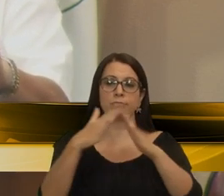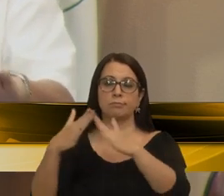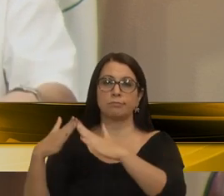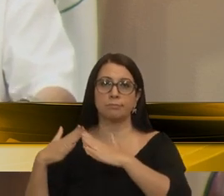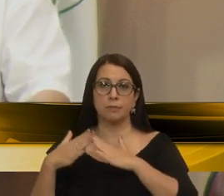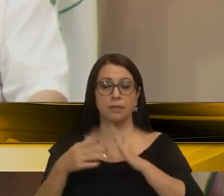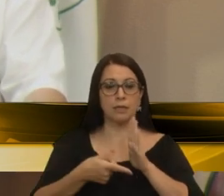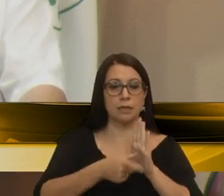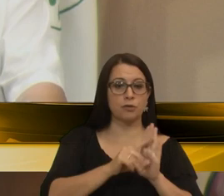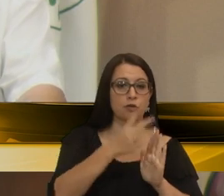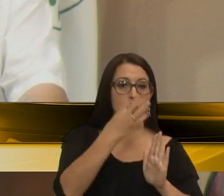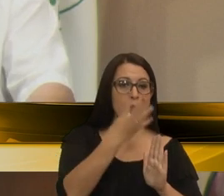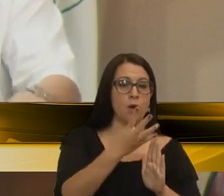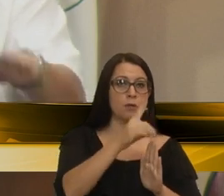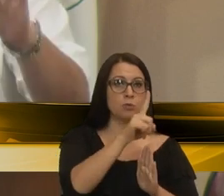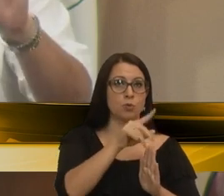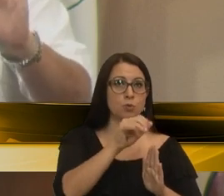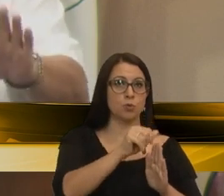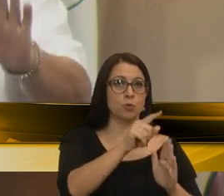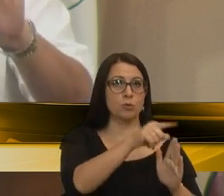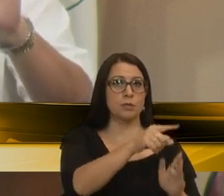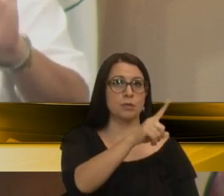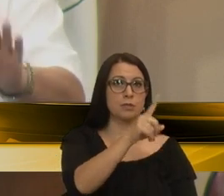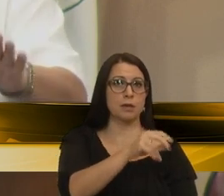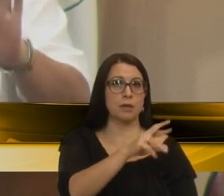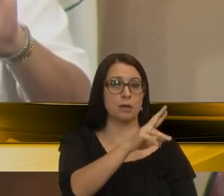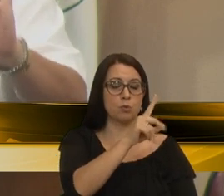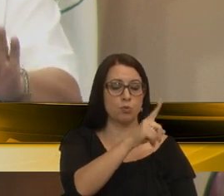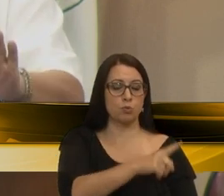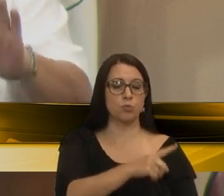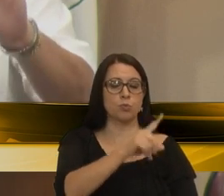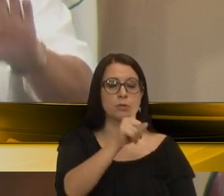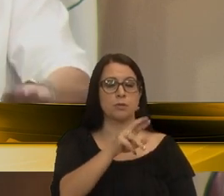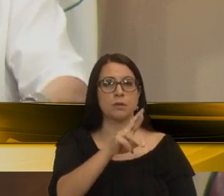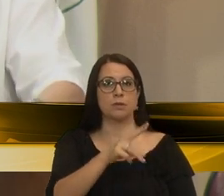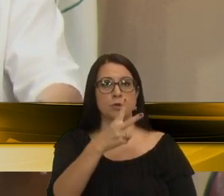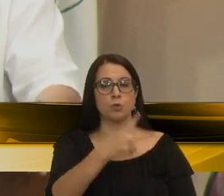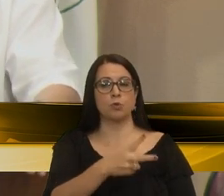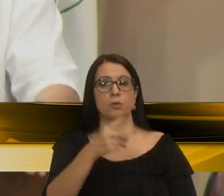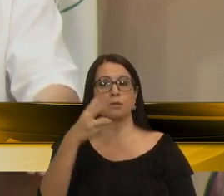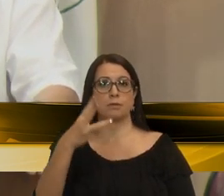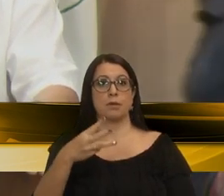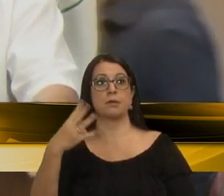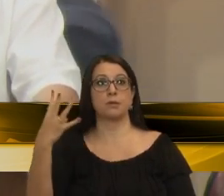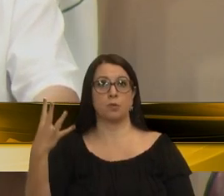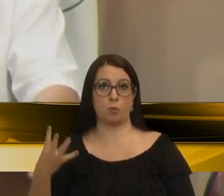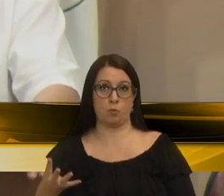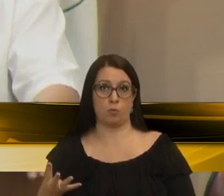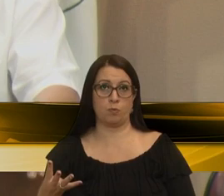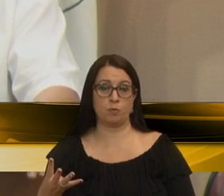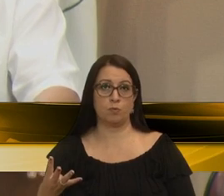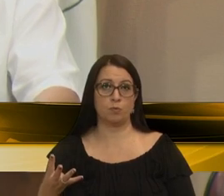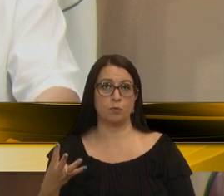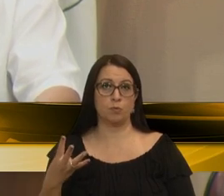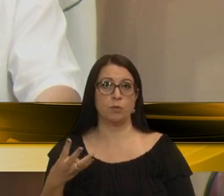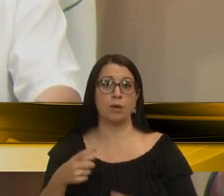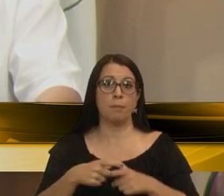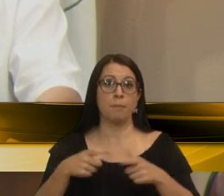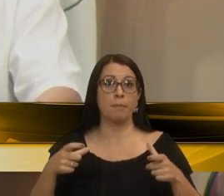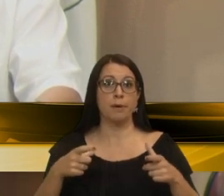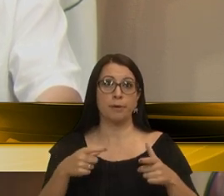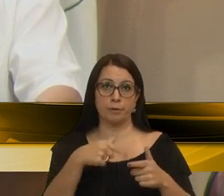quatro zonas residenciais, ZR1, ZR2, ZR3, ZR4, e a maior